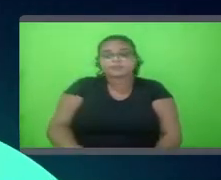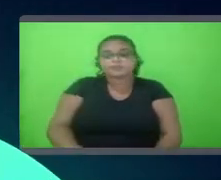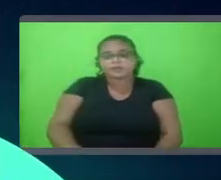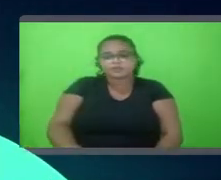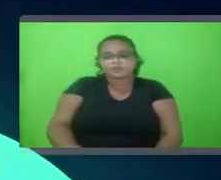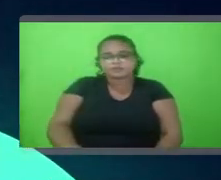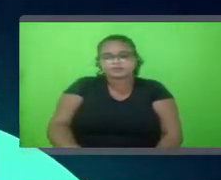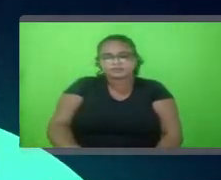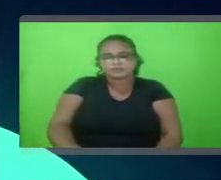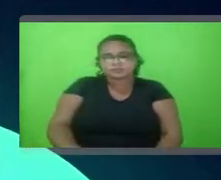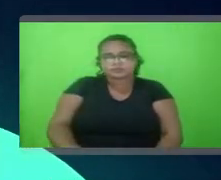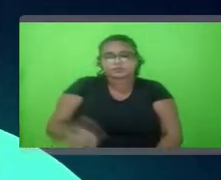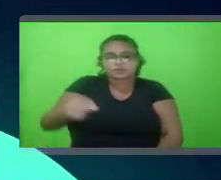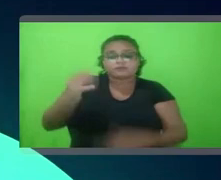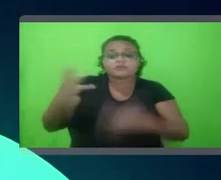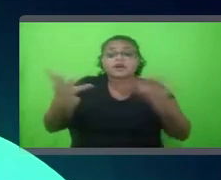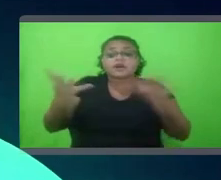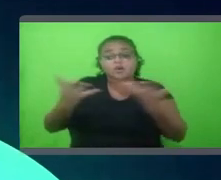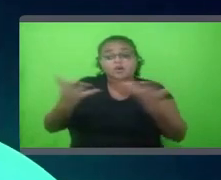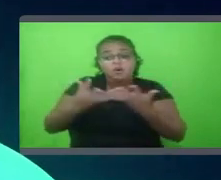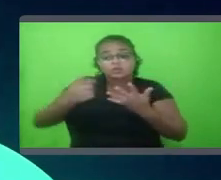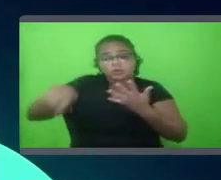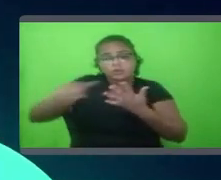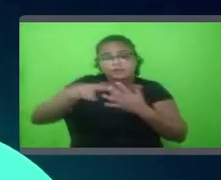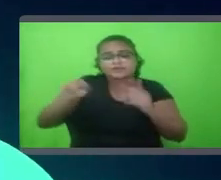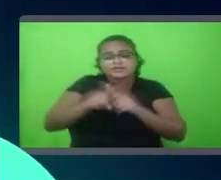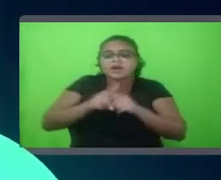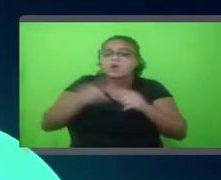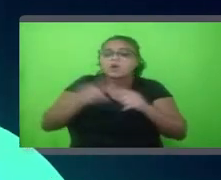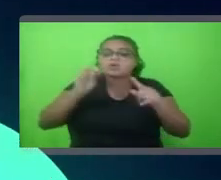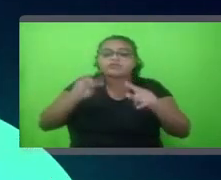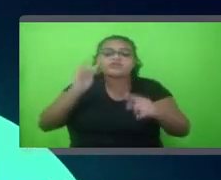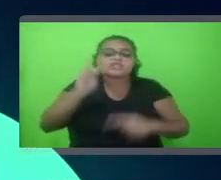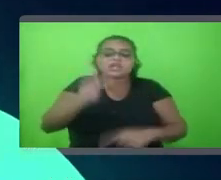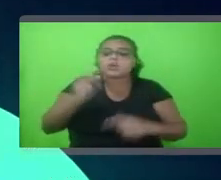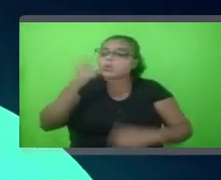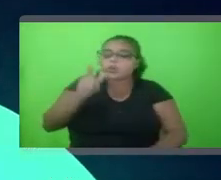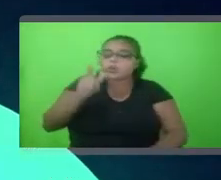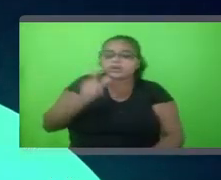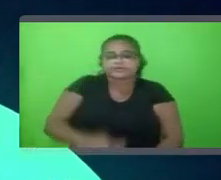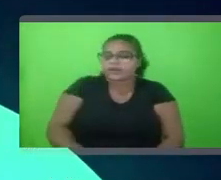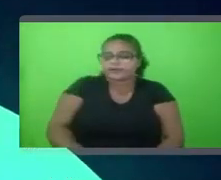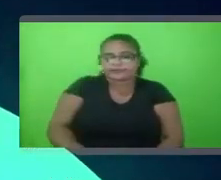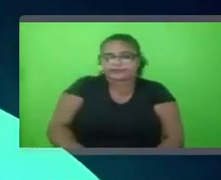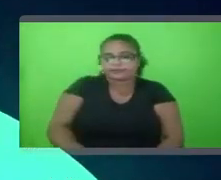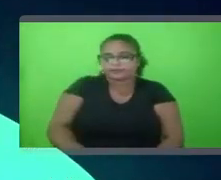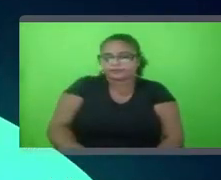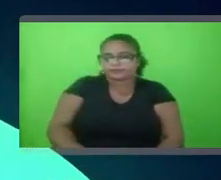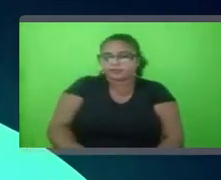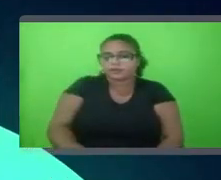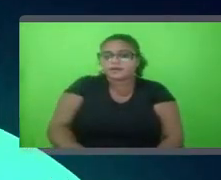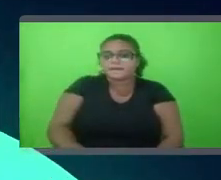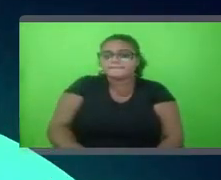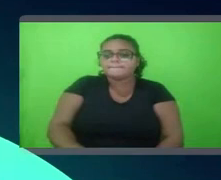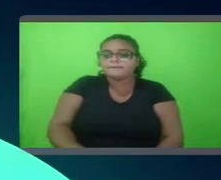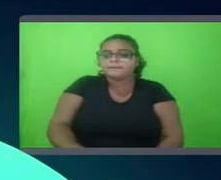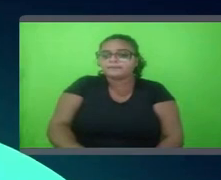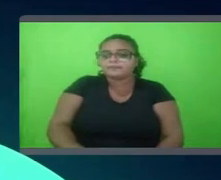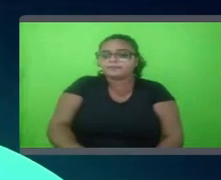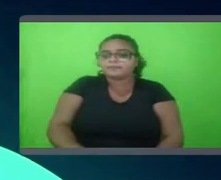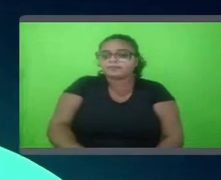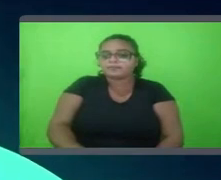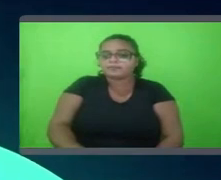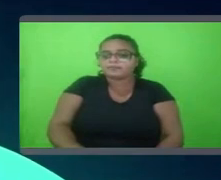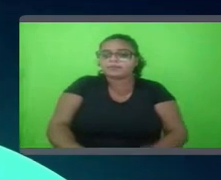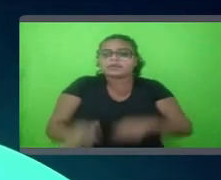fez recentemente, você não consegue ali, naquele momento, saber, será que minha campanha está fazendo efeito?